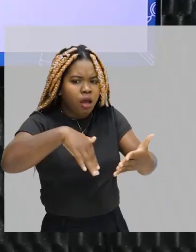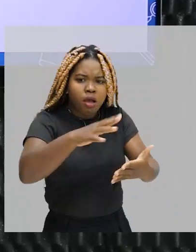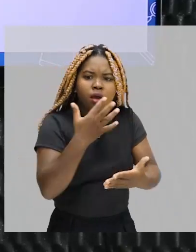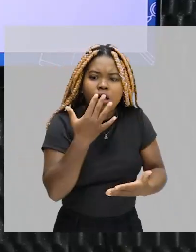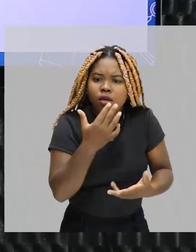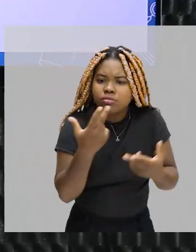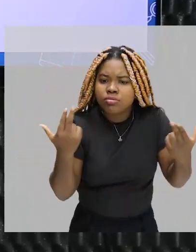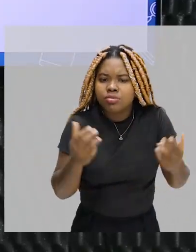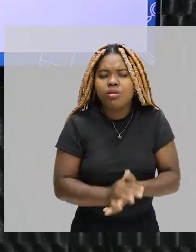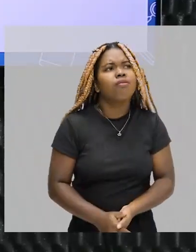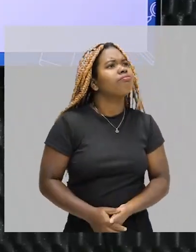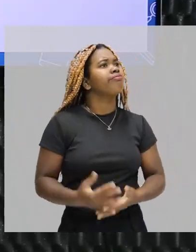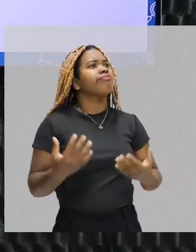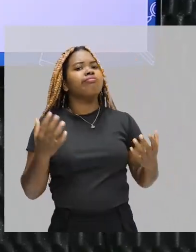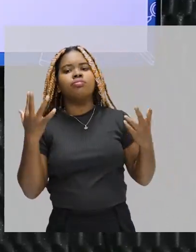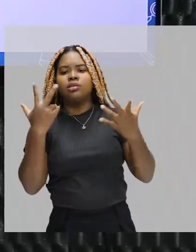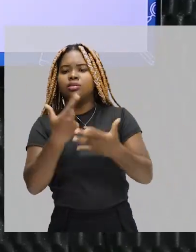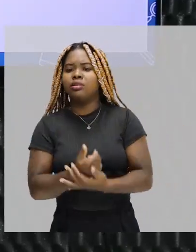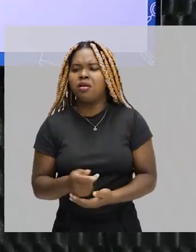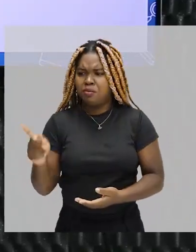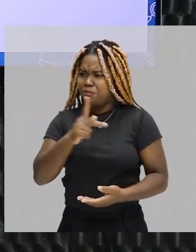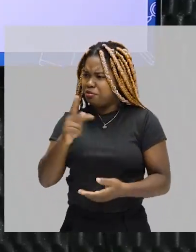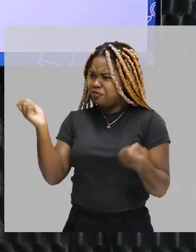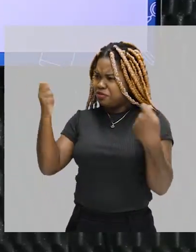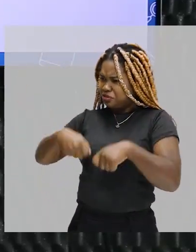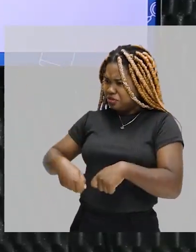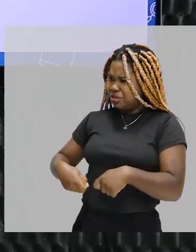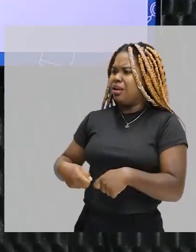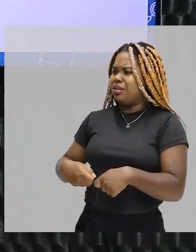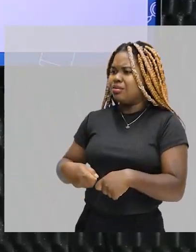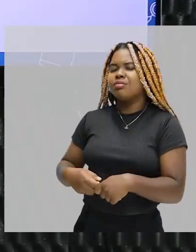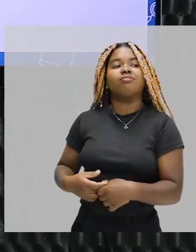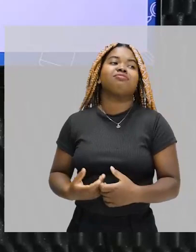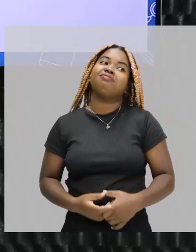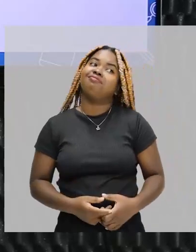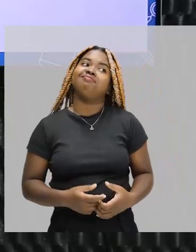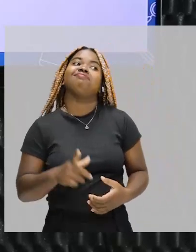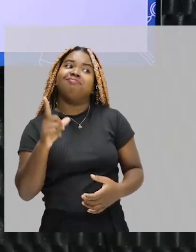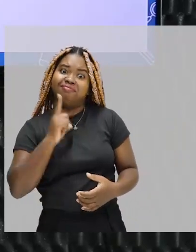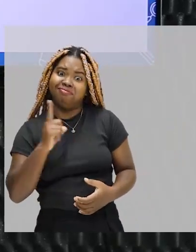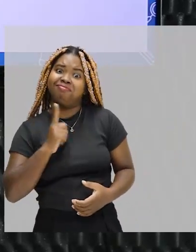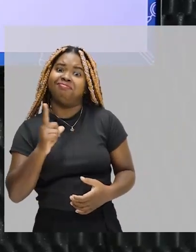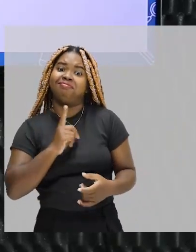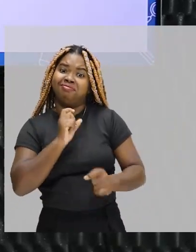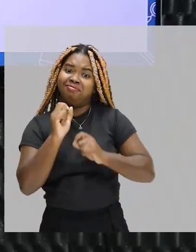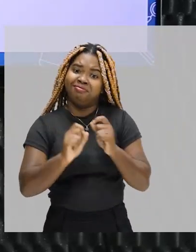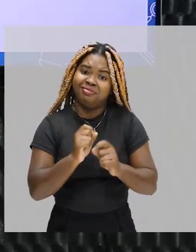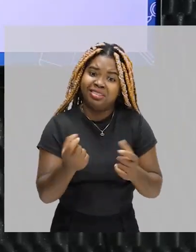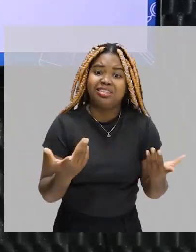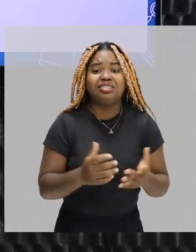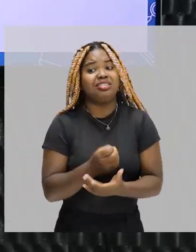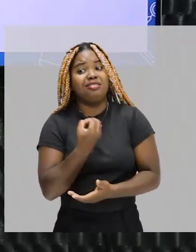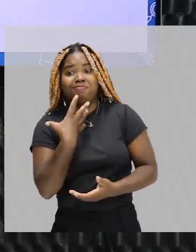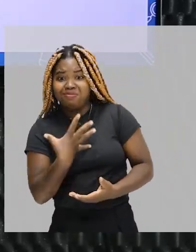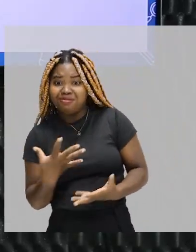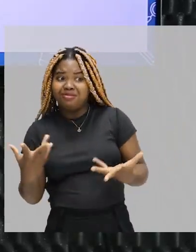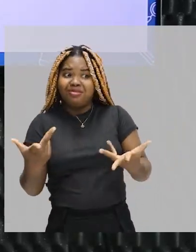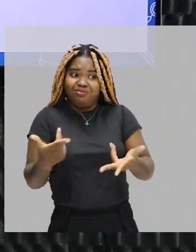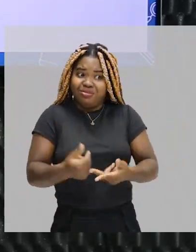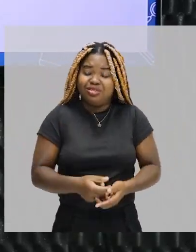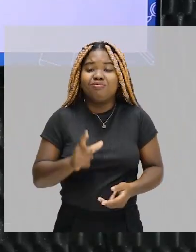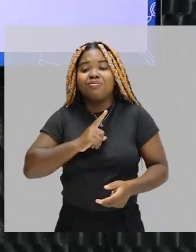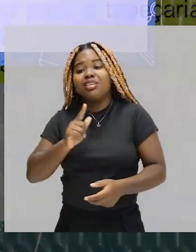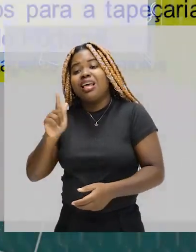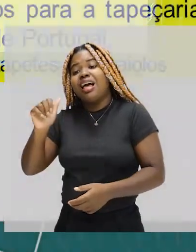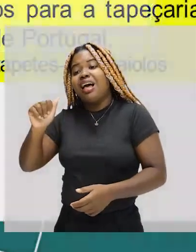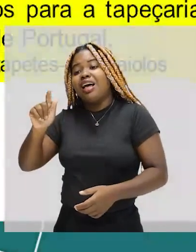fabuloso. Professor, dá para fazer isso aqui? Meu amigo, tem que ser muito bom para fazer um negócio desse, fazendo o processo com agulha e linha, trançando essa